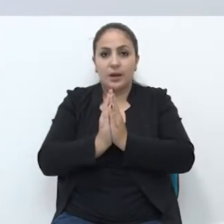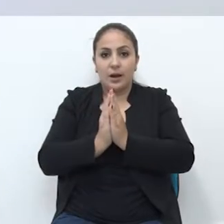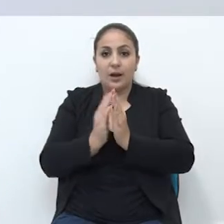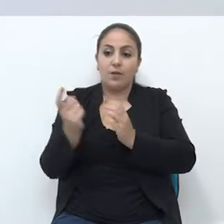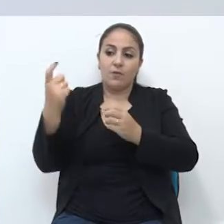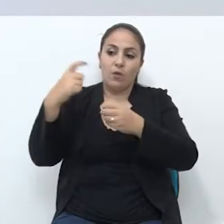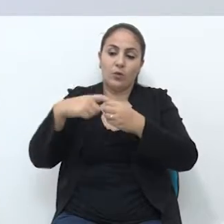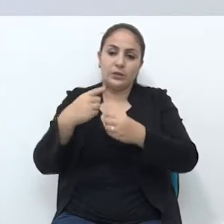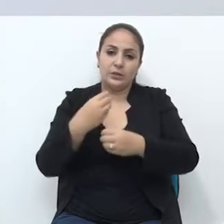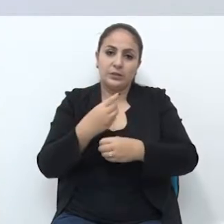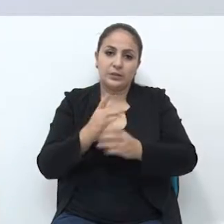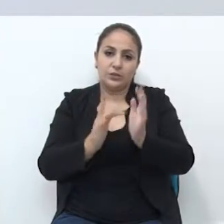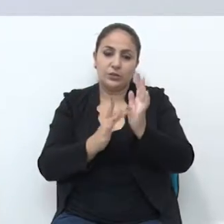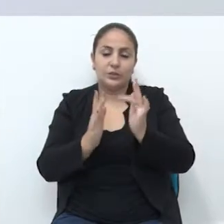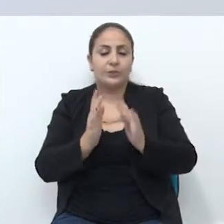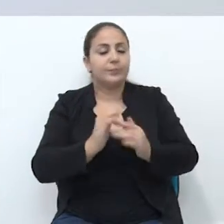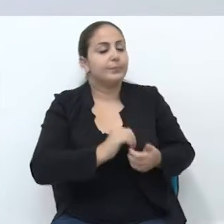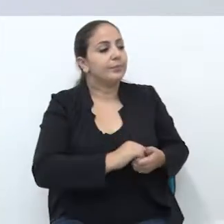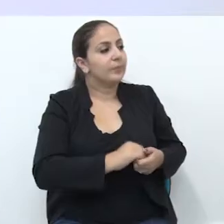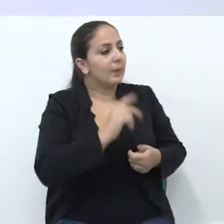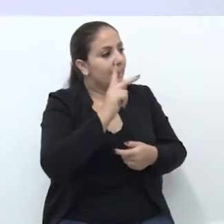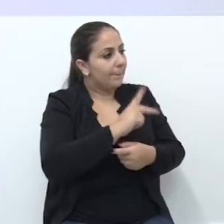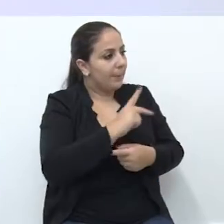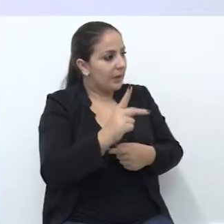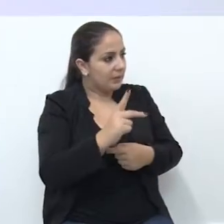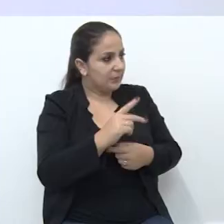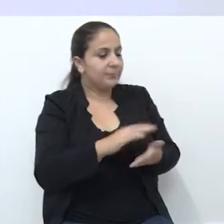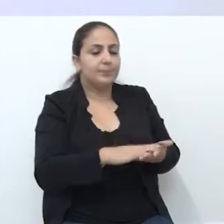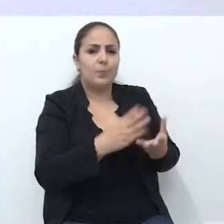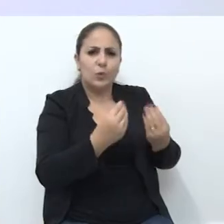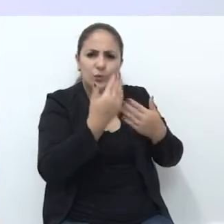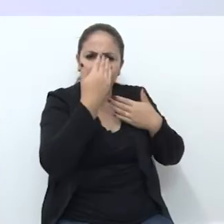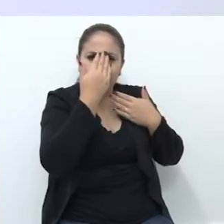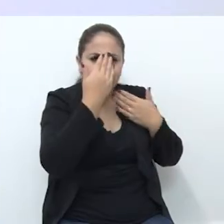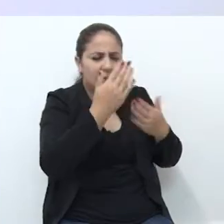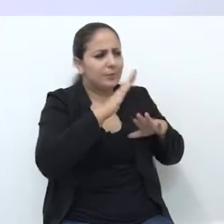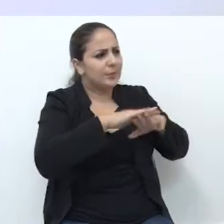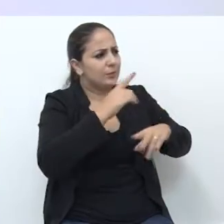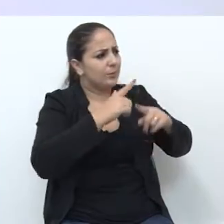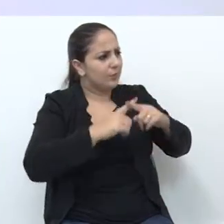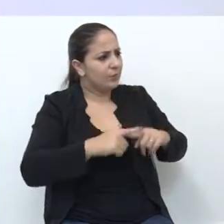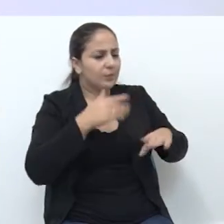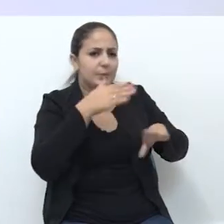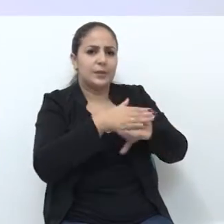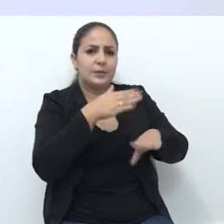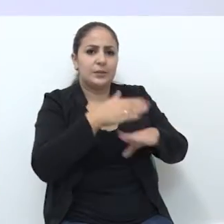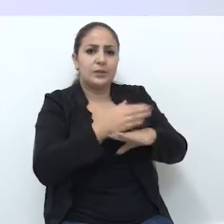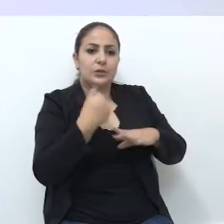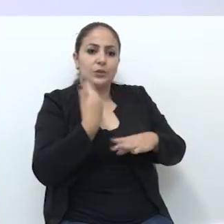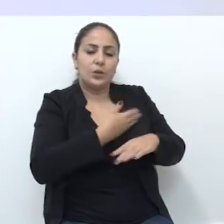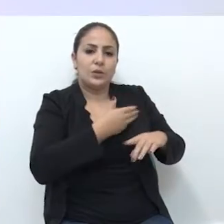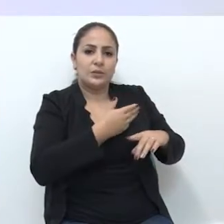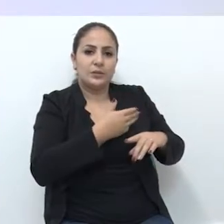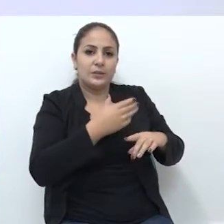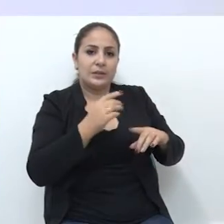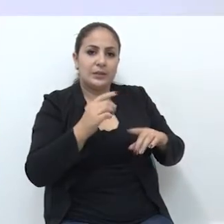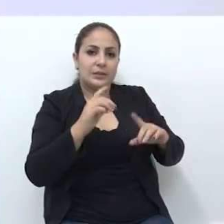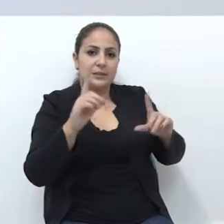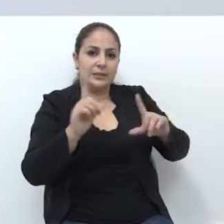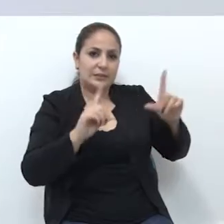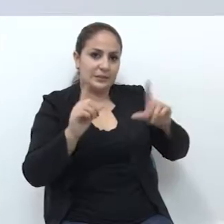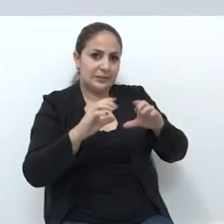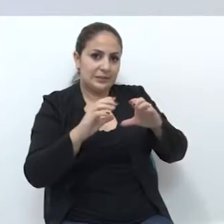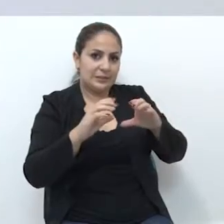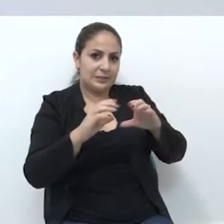Ressurreição do Senhor. Padre Antônio Heridos Reis, muito obrigada mais uma vez pela sua participação no nosso Telejornal de hoje.